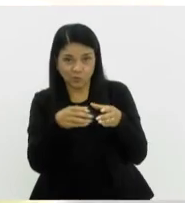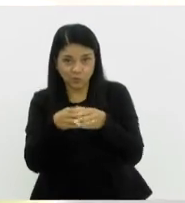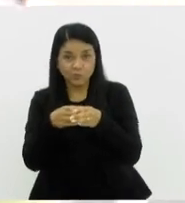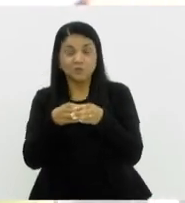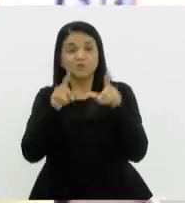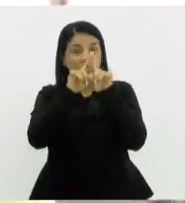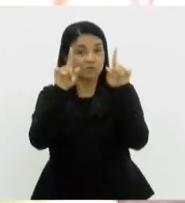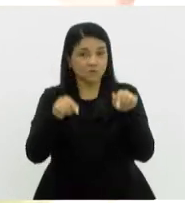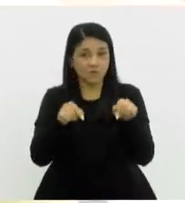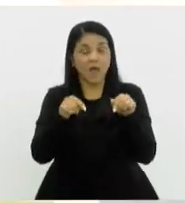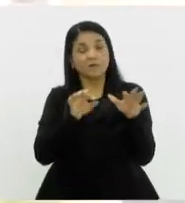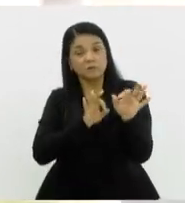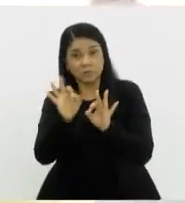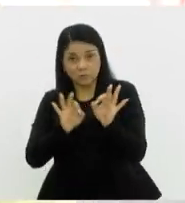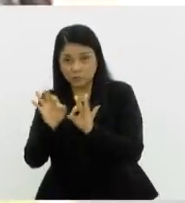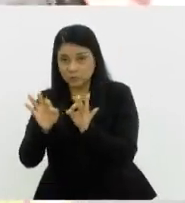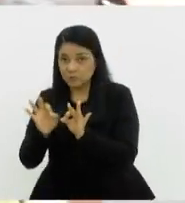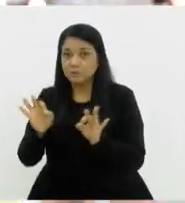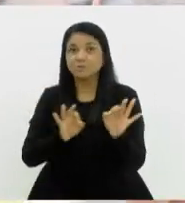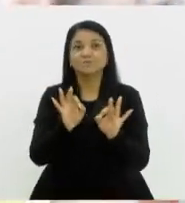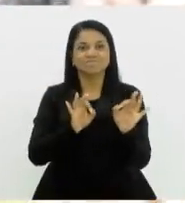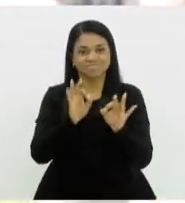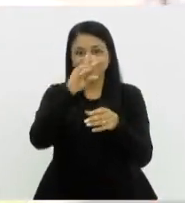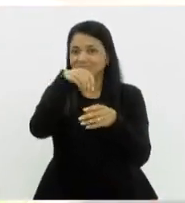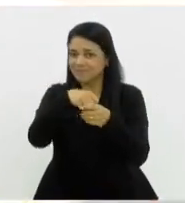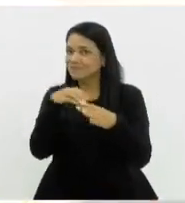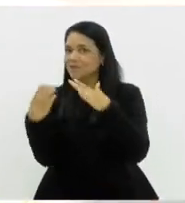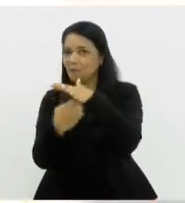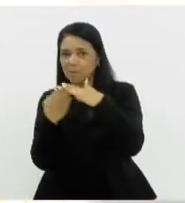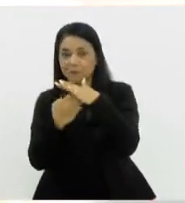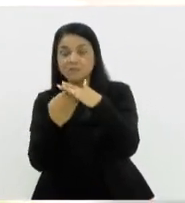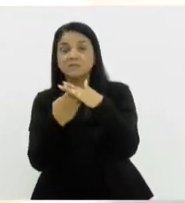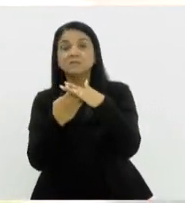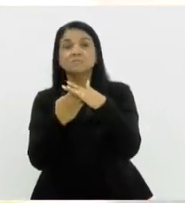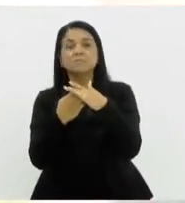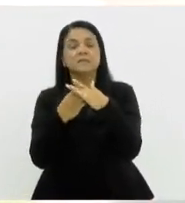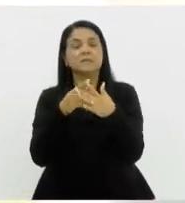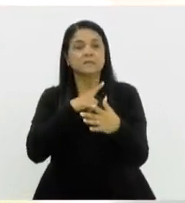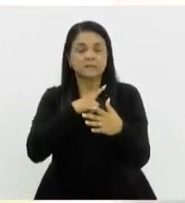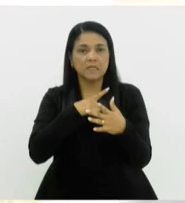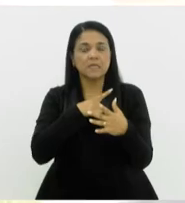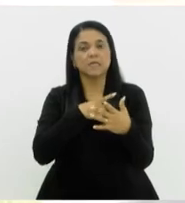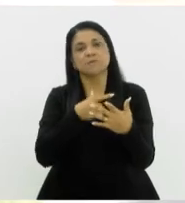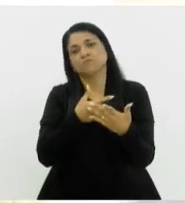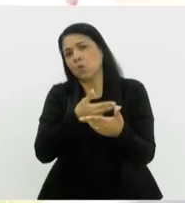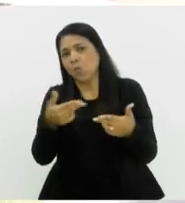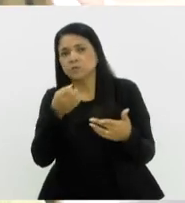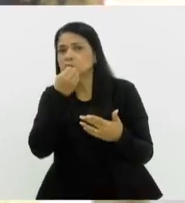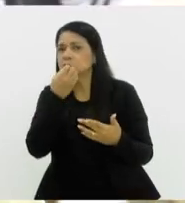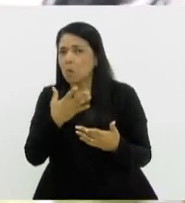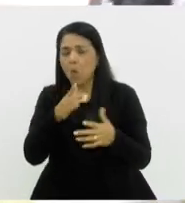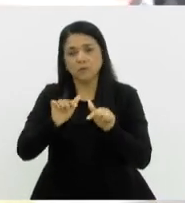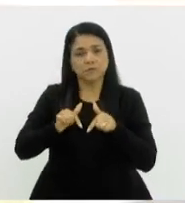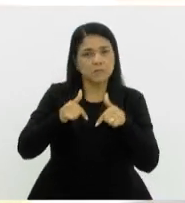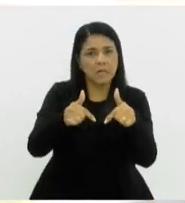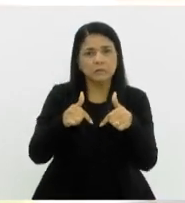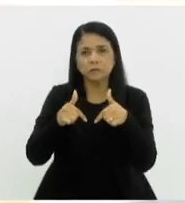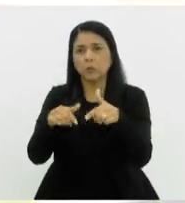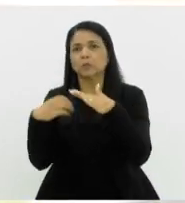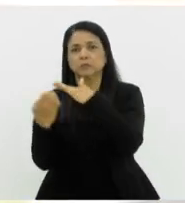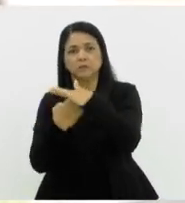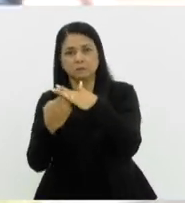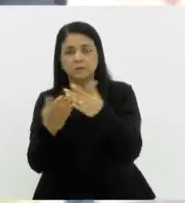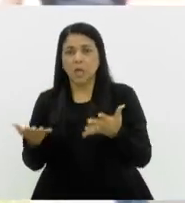funcionários que se organizam em pró de ter benefícios e ações da empresa em pró de